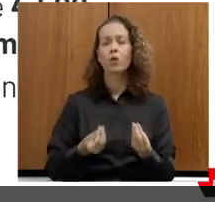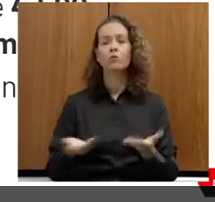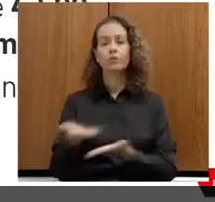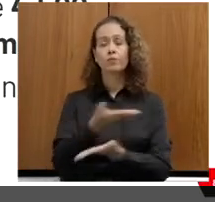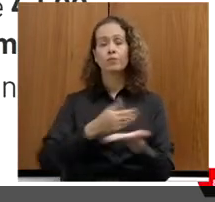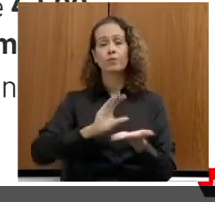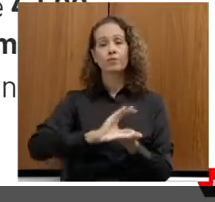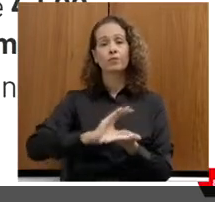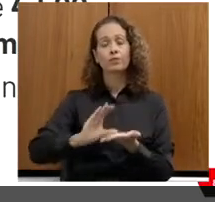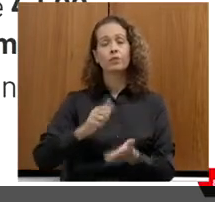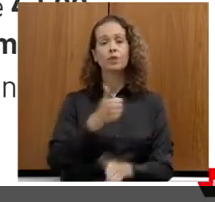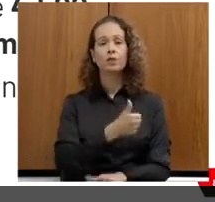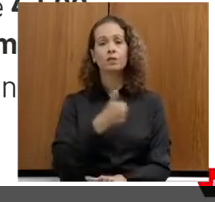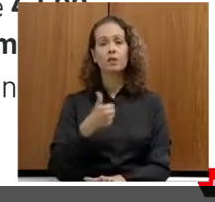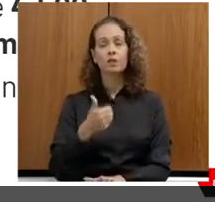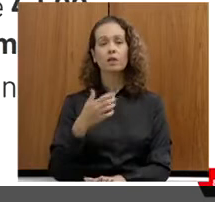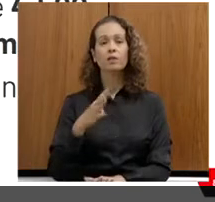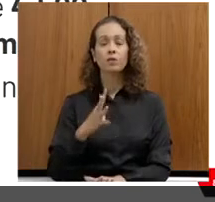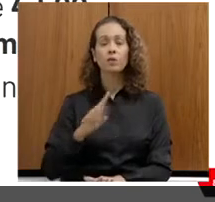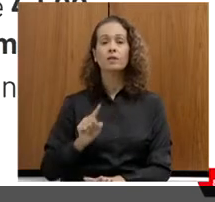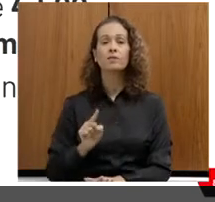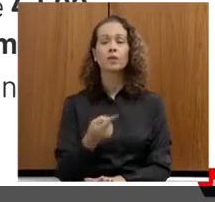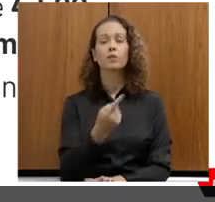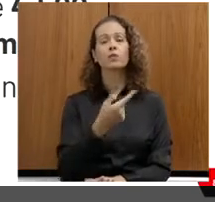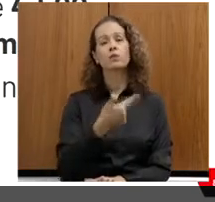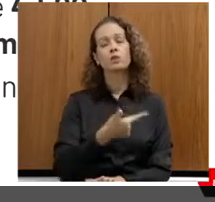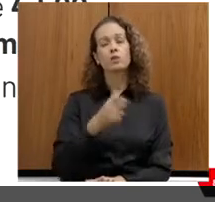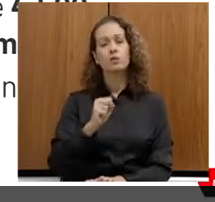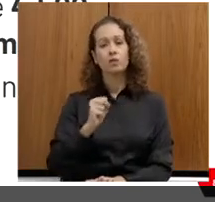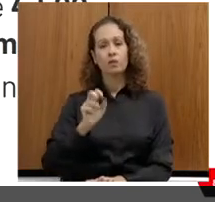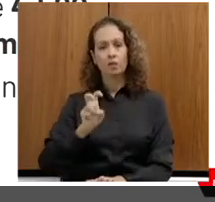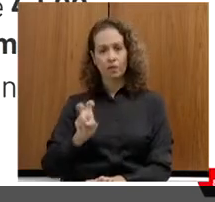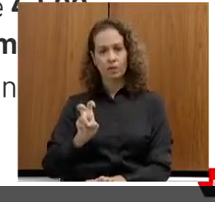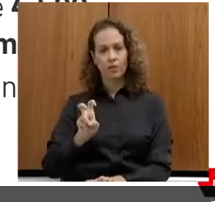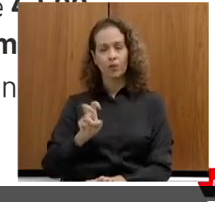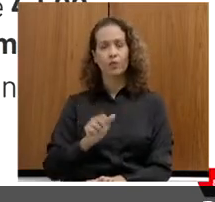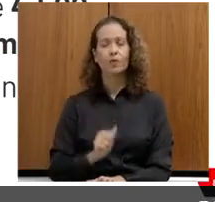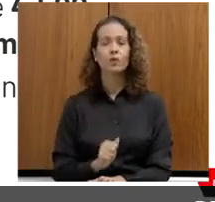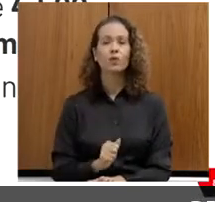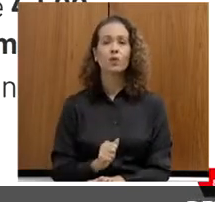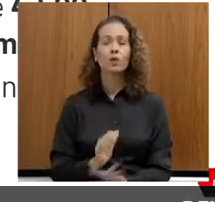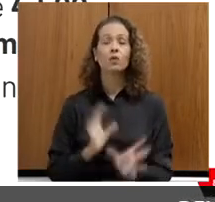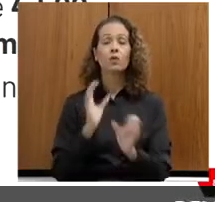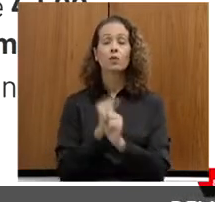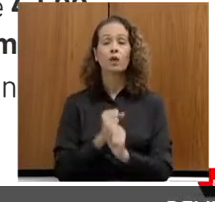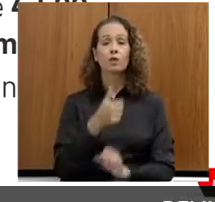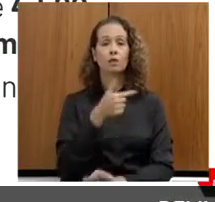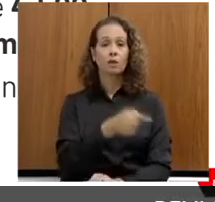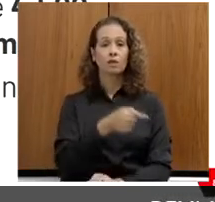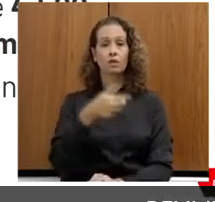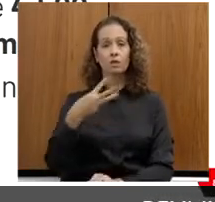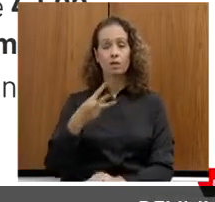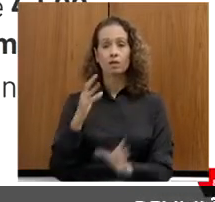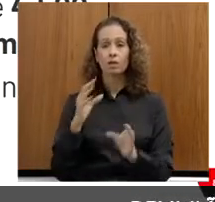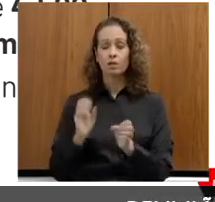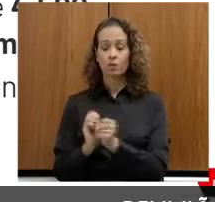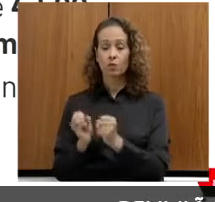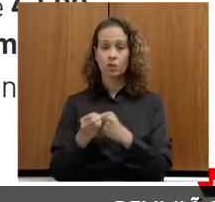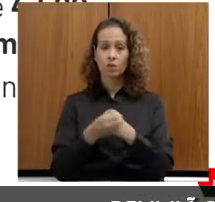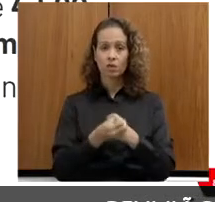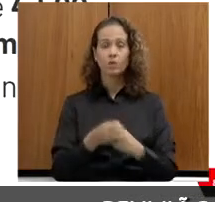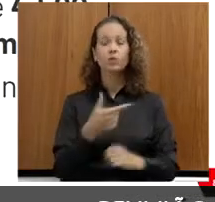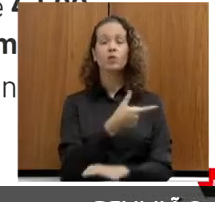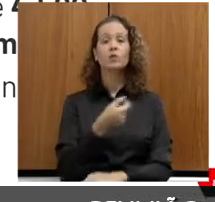114.285 para os 73 municípios. Agora, em 2021,